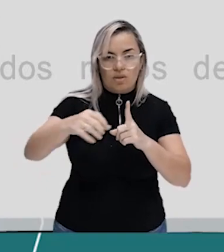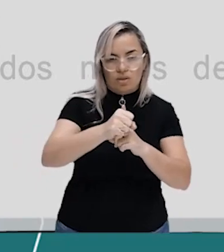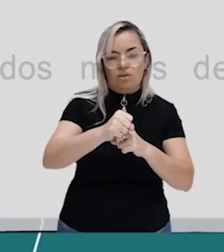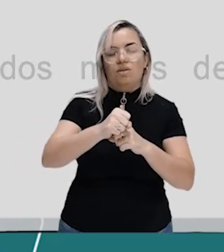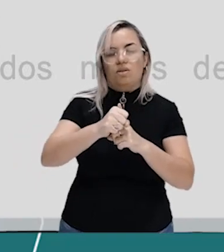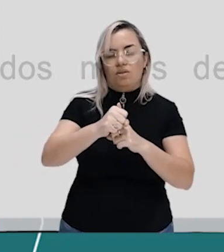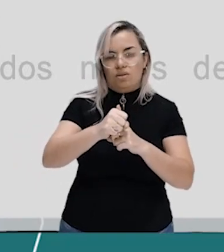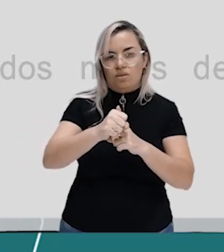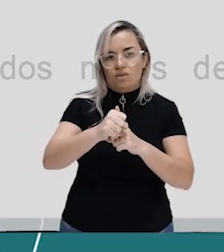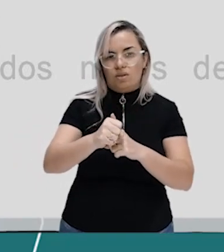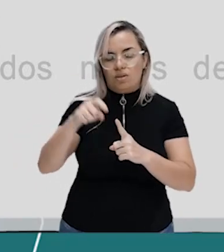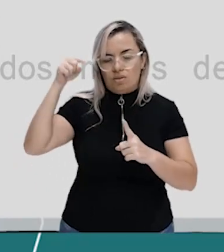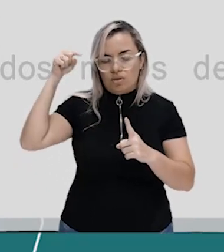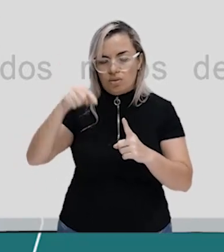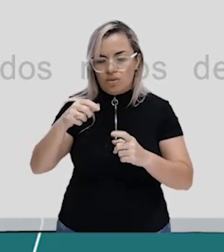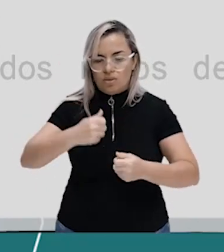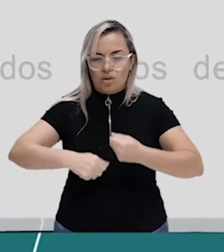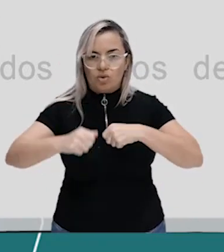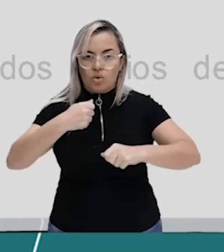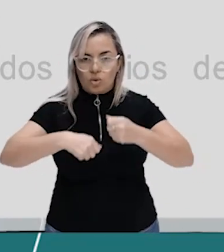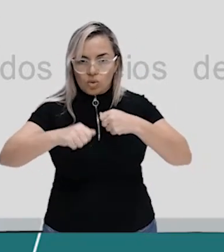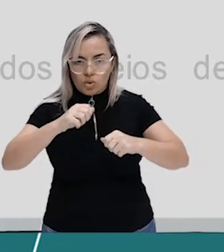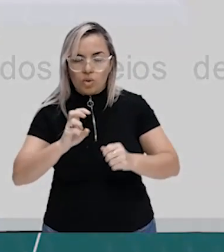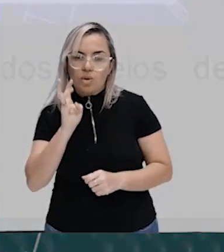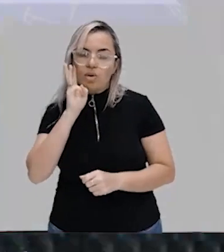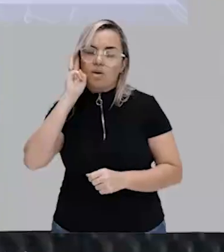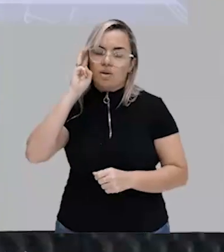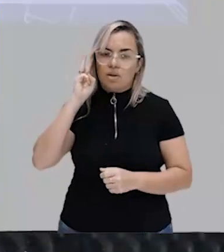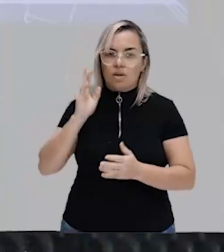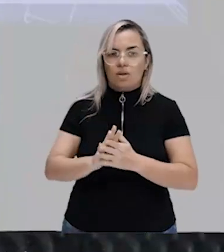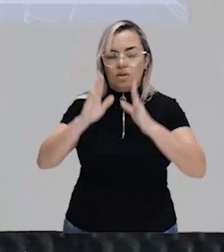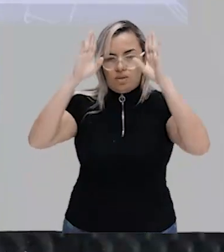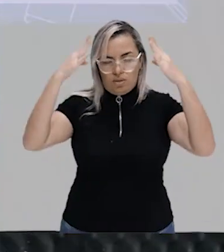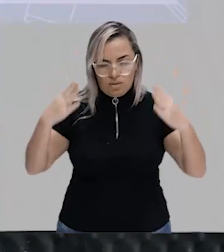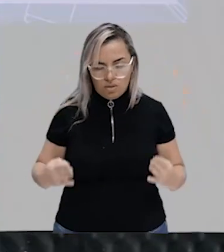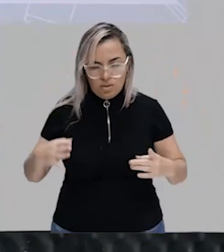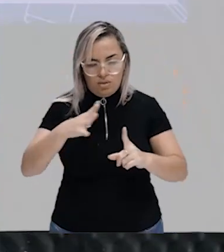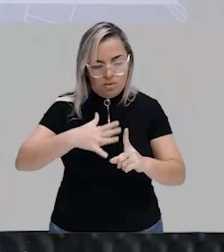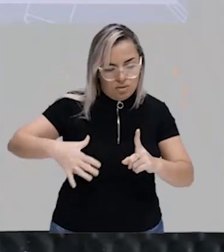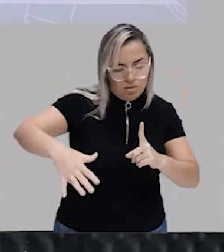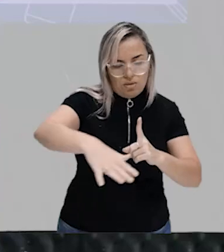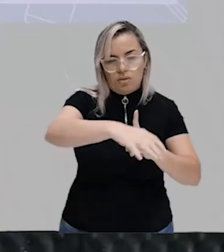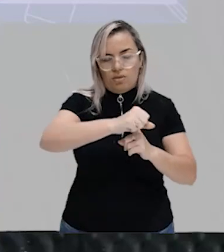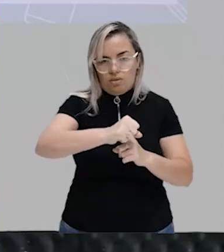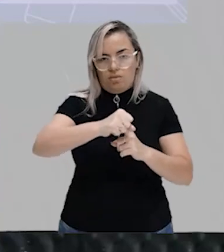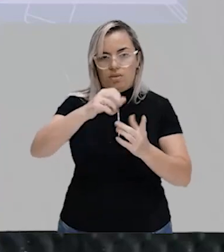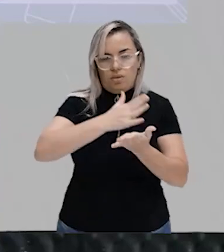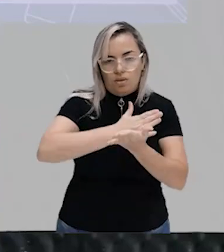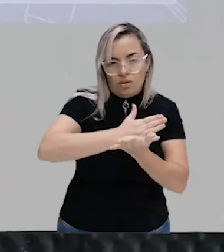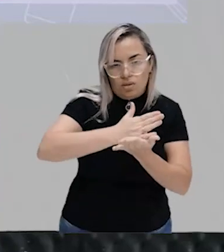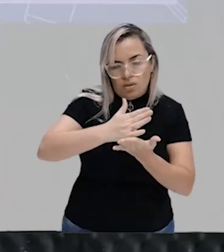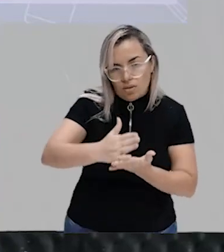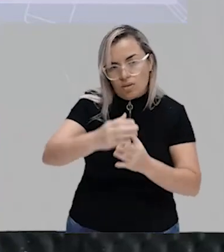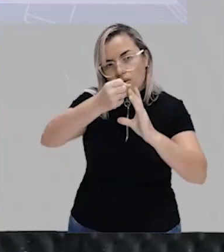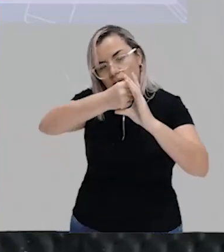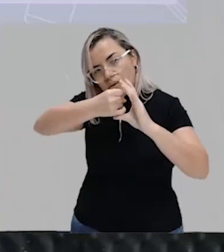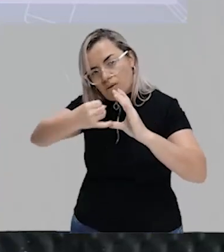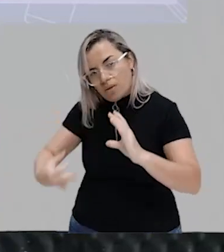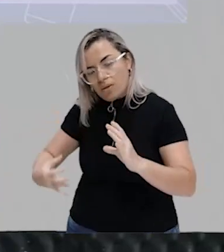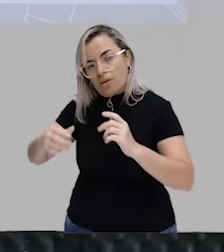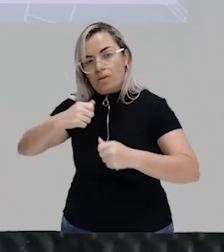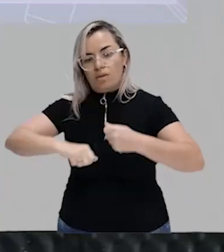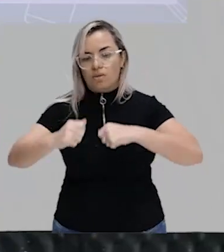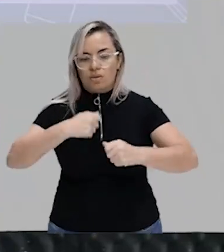é sobretudo uma visão econômica. É analisar a sociedade a partir dos aspectos da